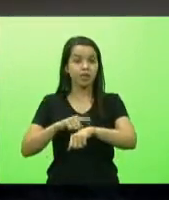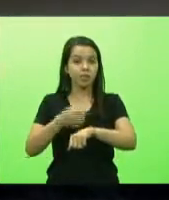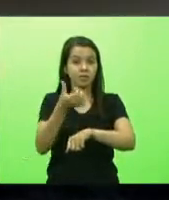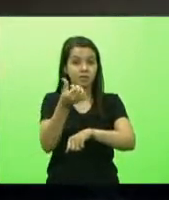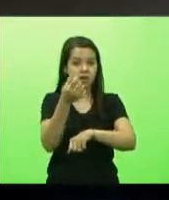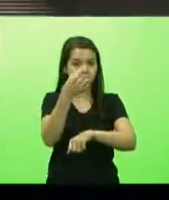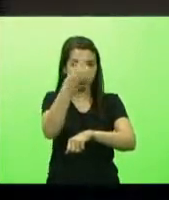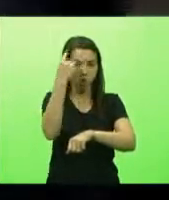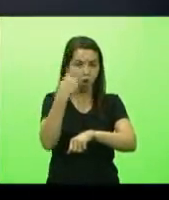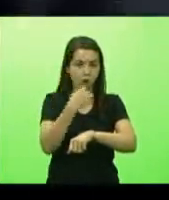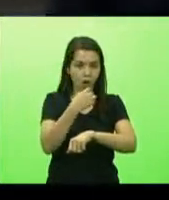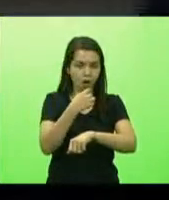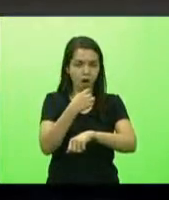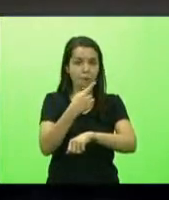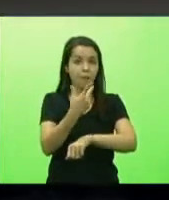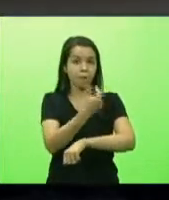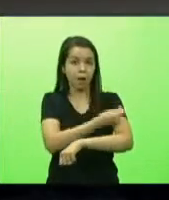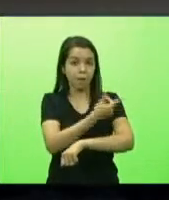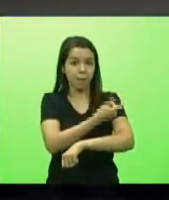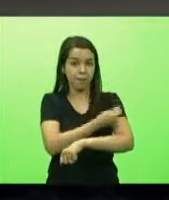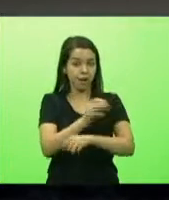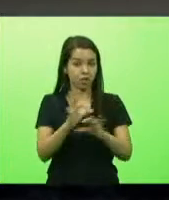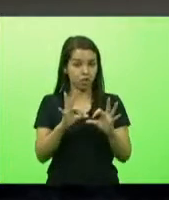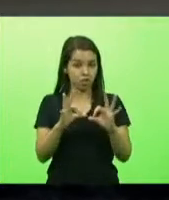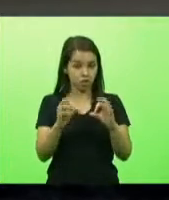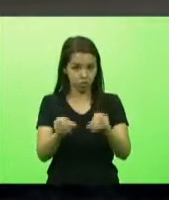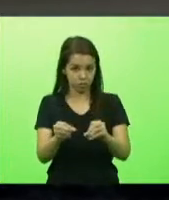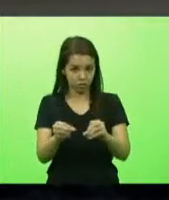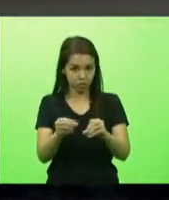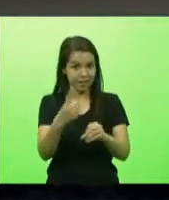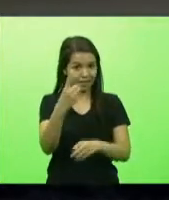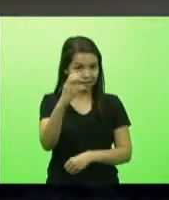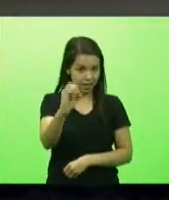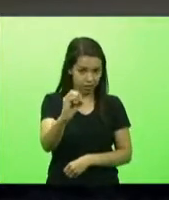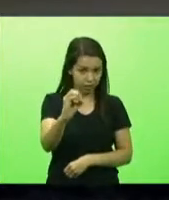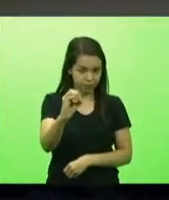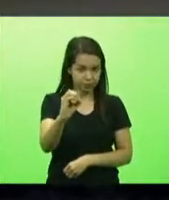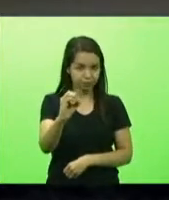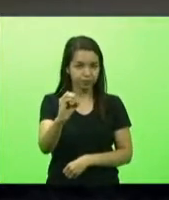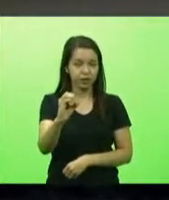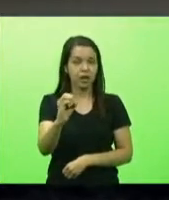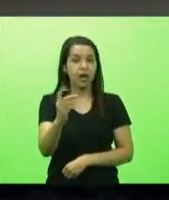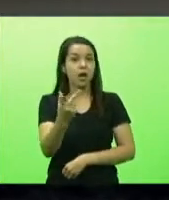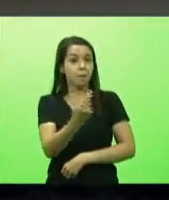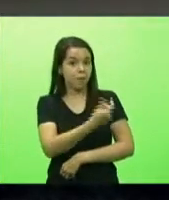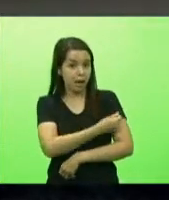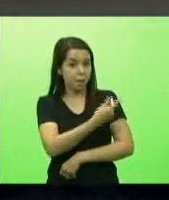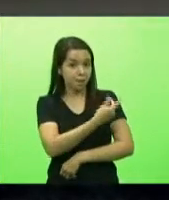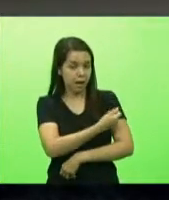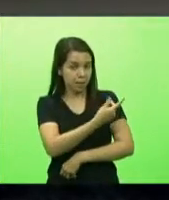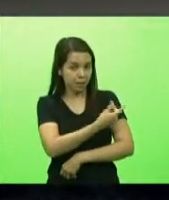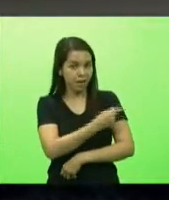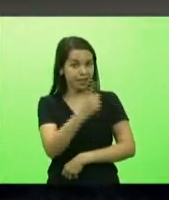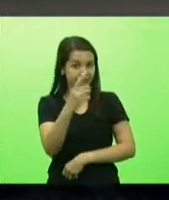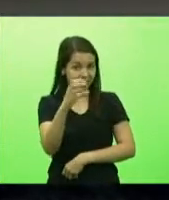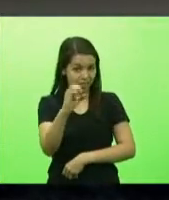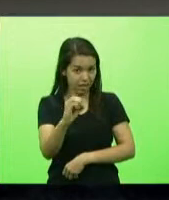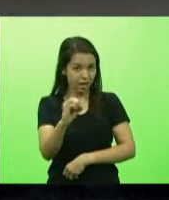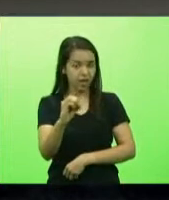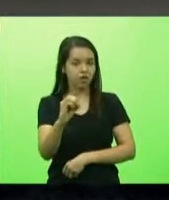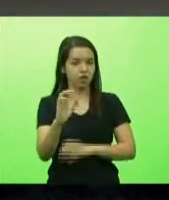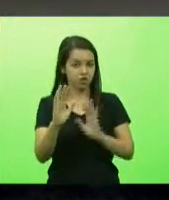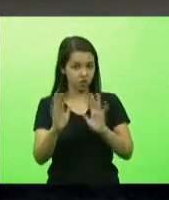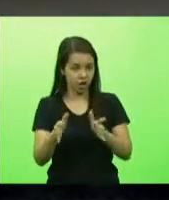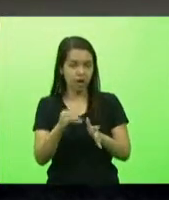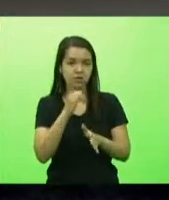e daí o que acontece aplica as dez doses coloca lá as dez pessoas dez funcionários